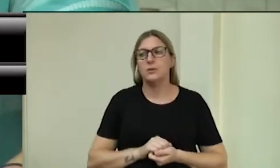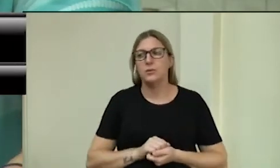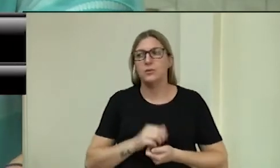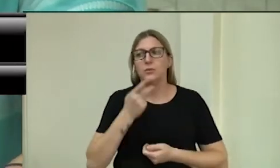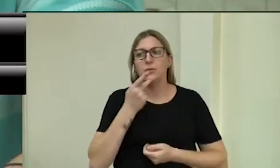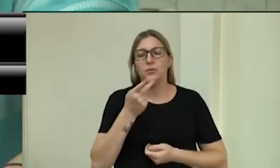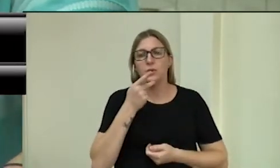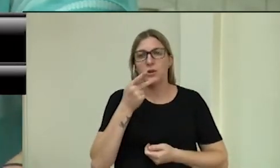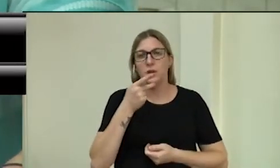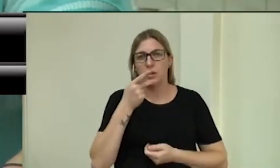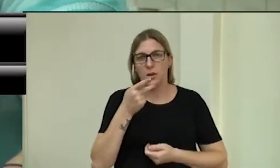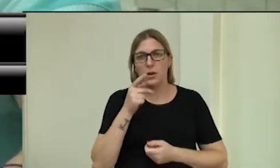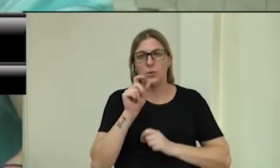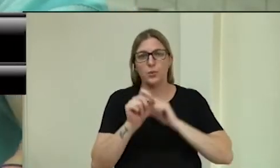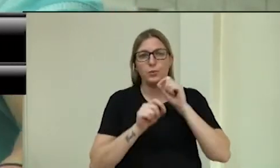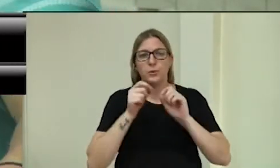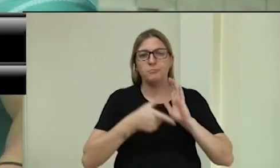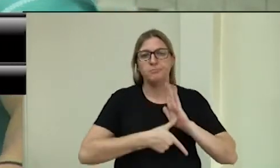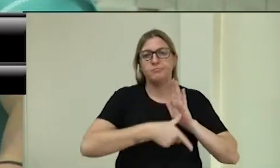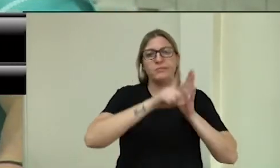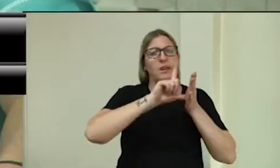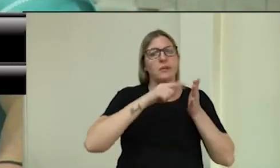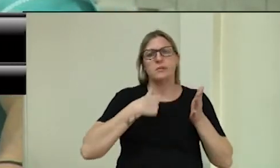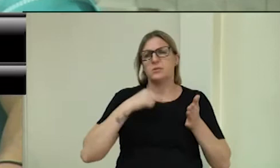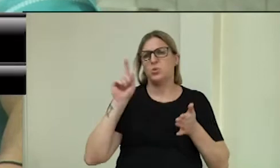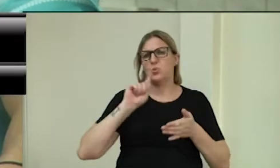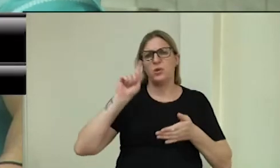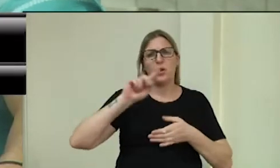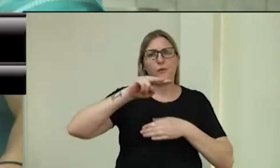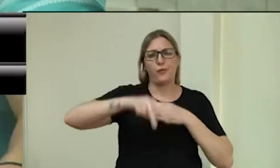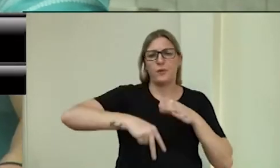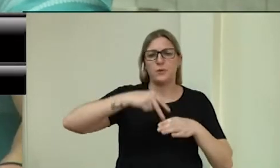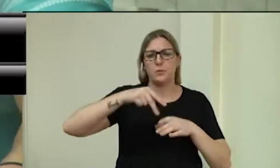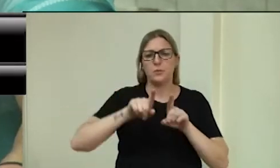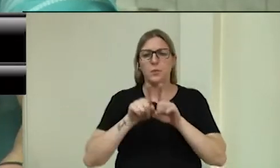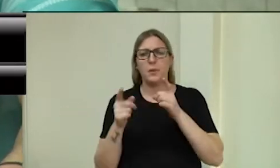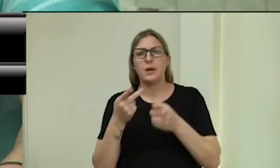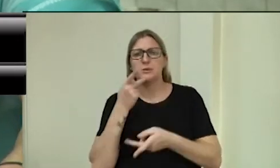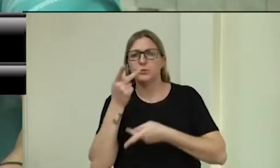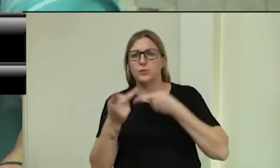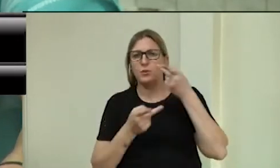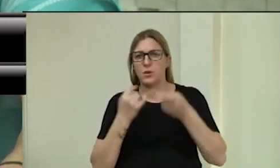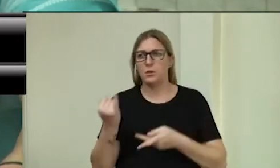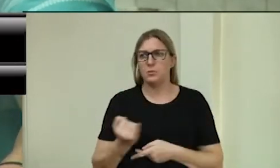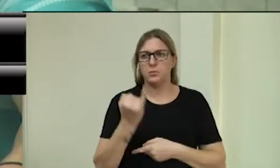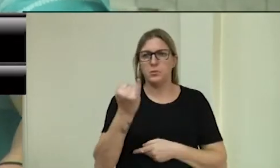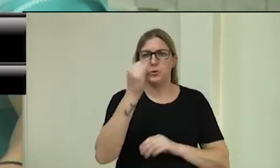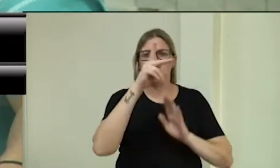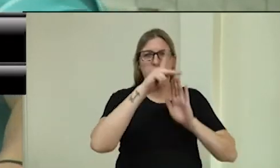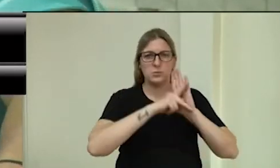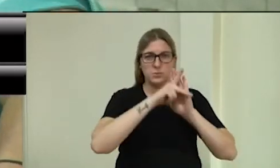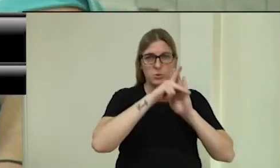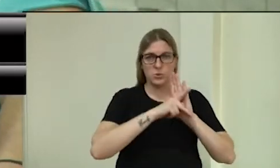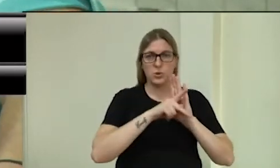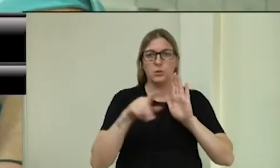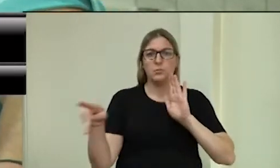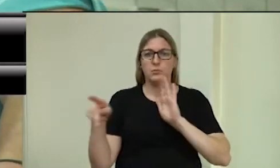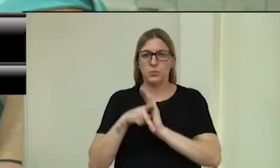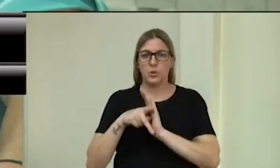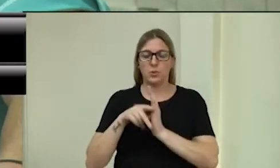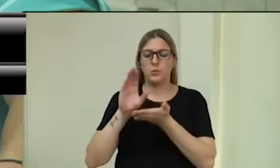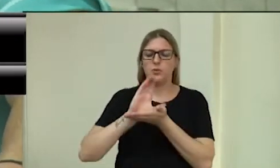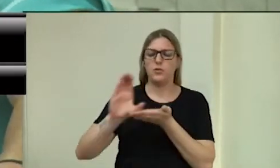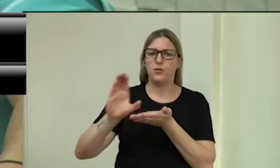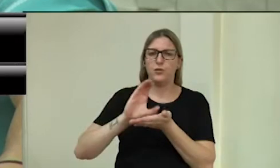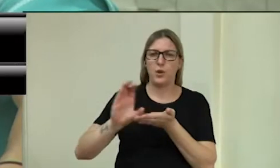dizer que antes eu não vim para a tribuna, dizer da importância desse projeto, desse financiamento, e aqui